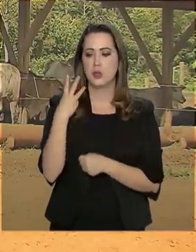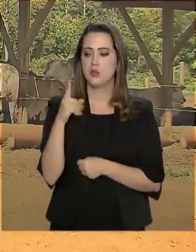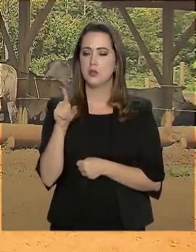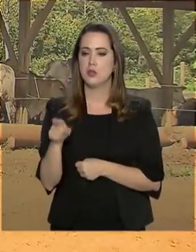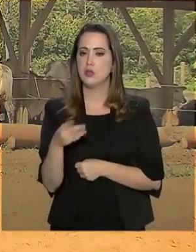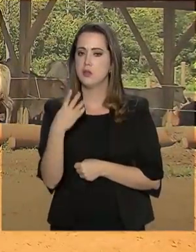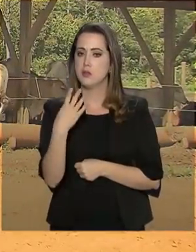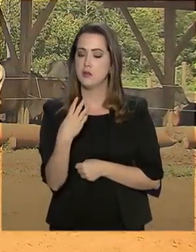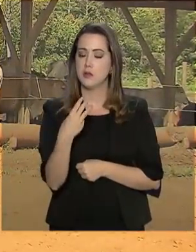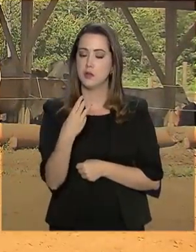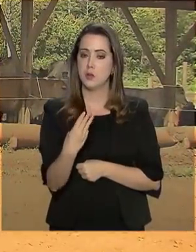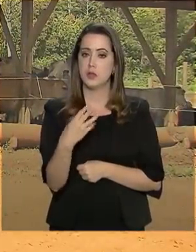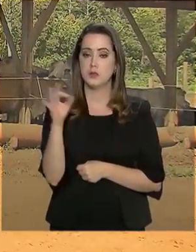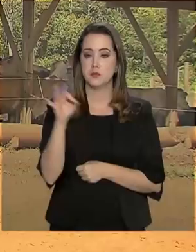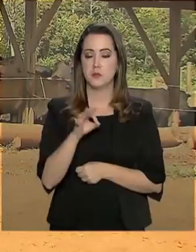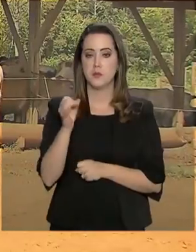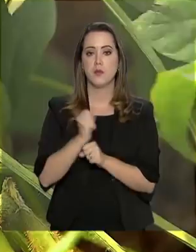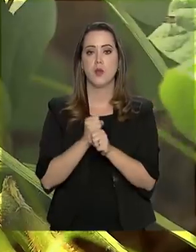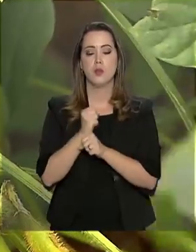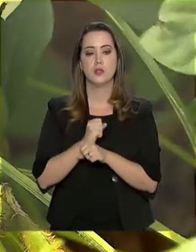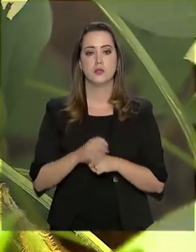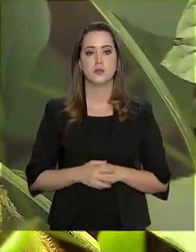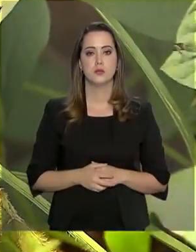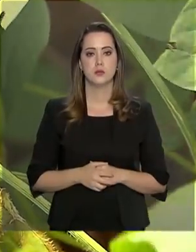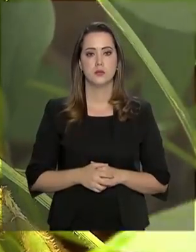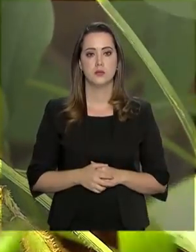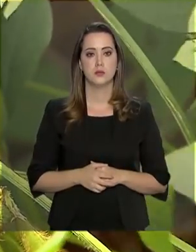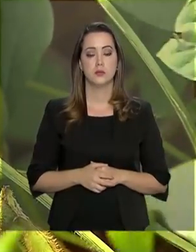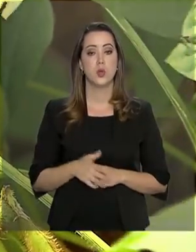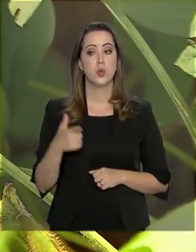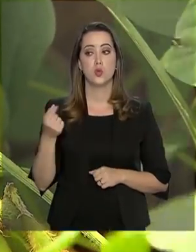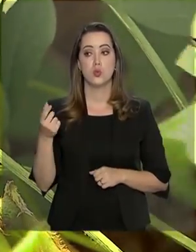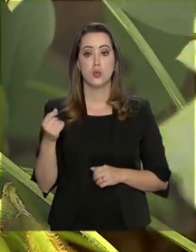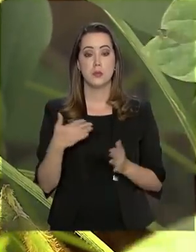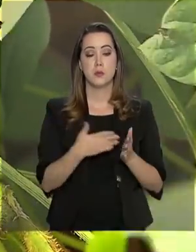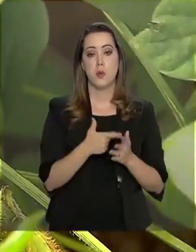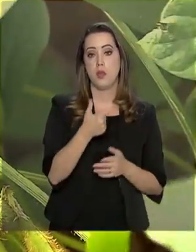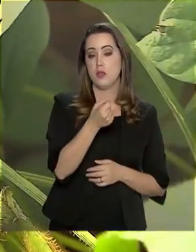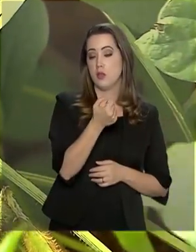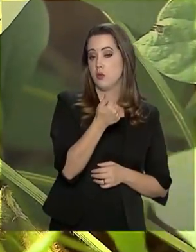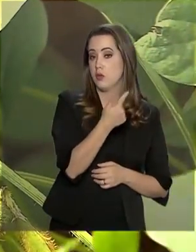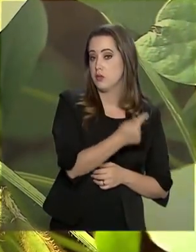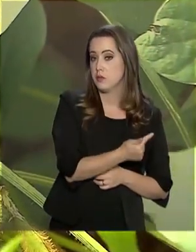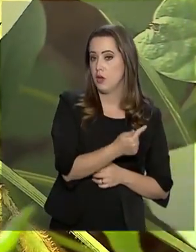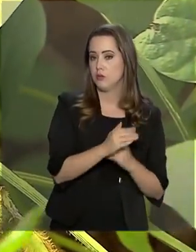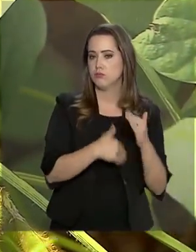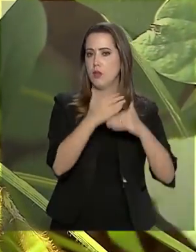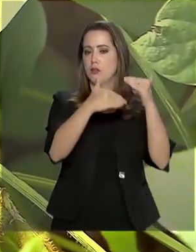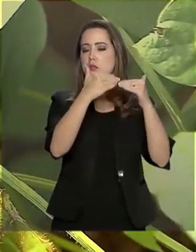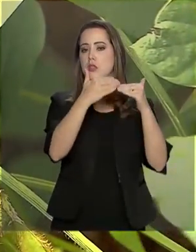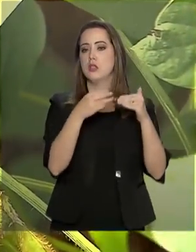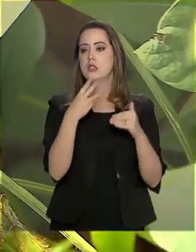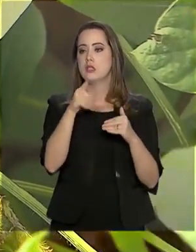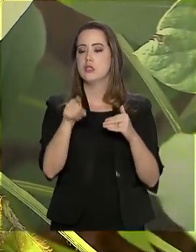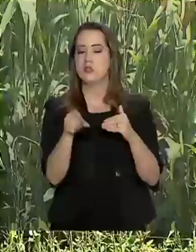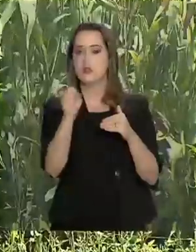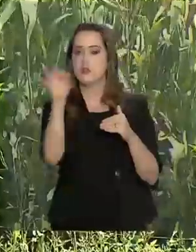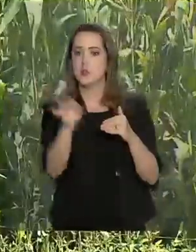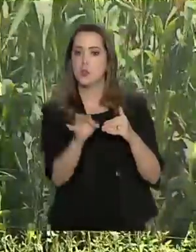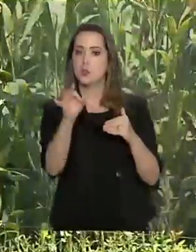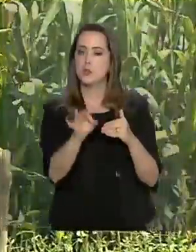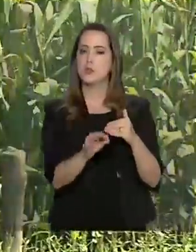,43% ao ano. Entre 2000 e 2017, chegou a 3,8%.